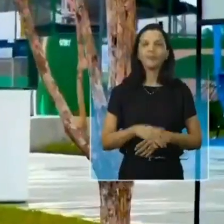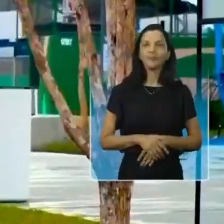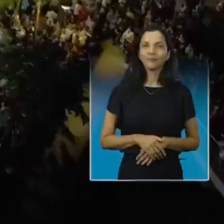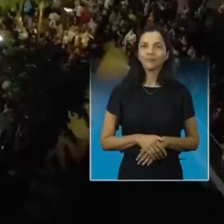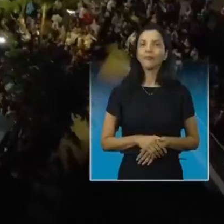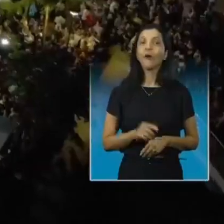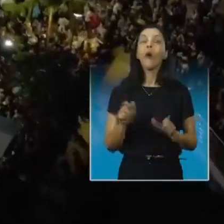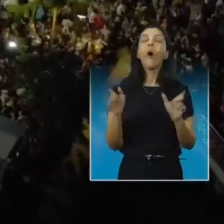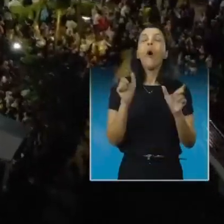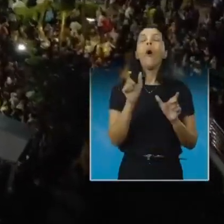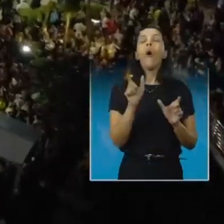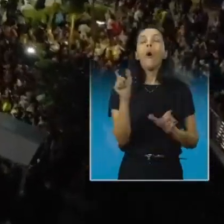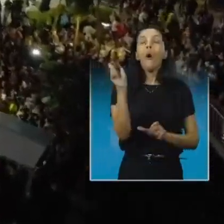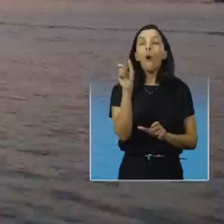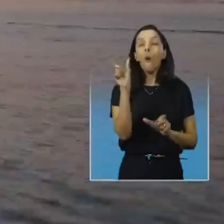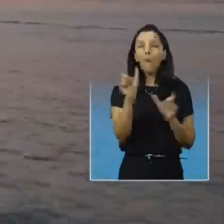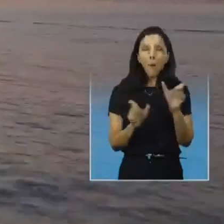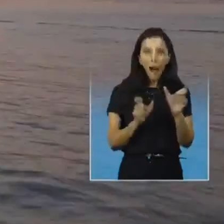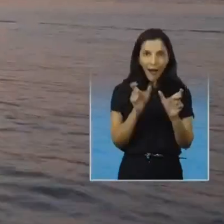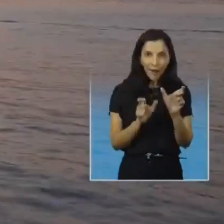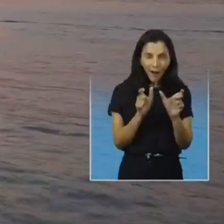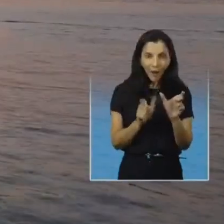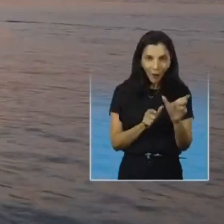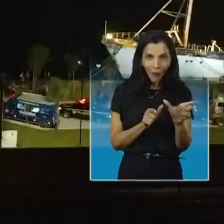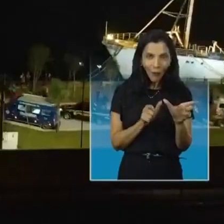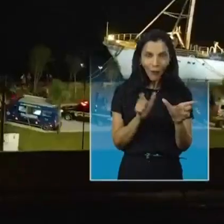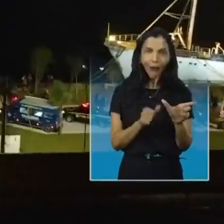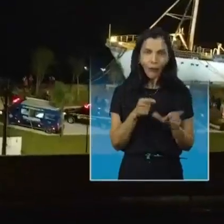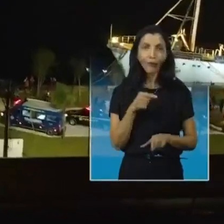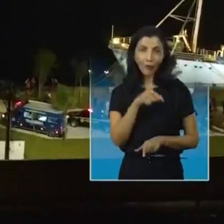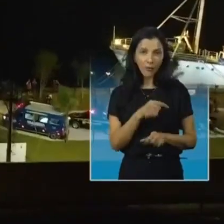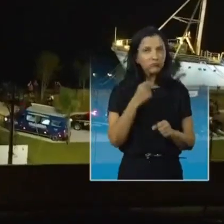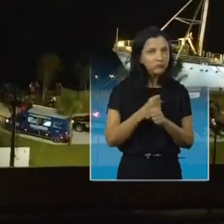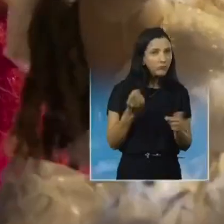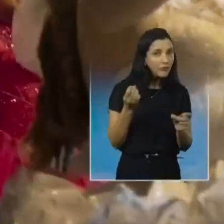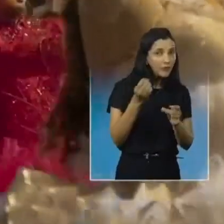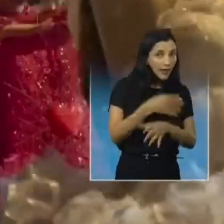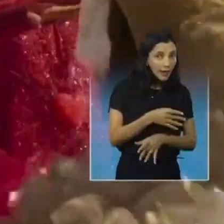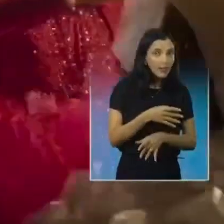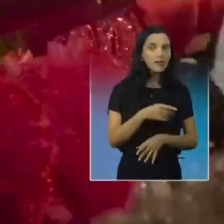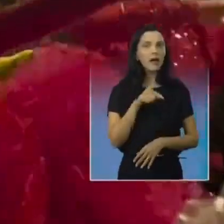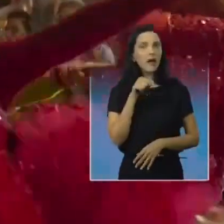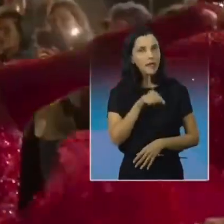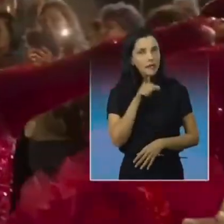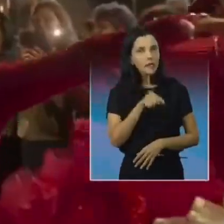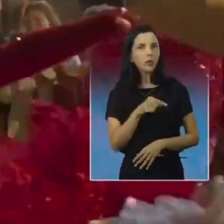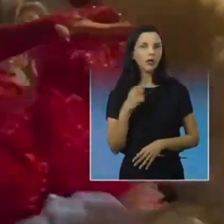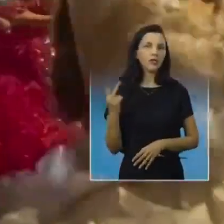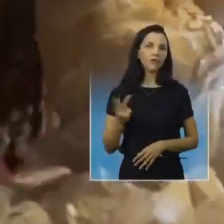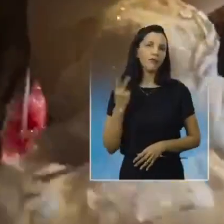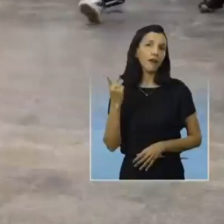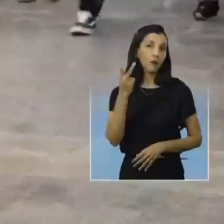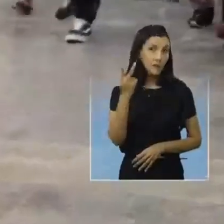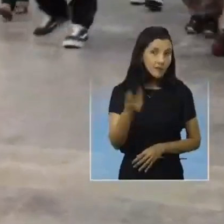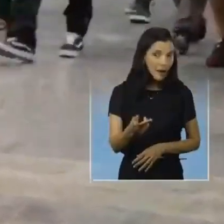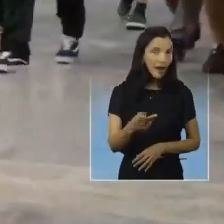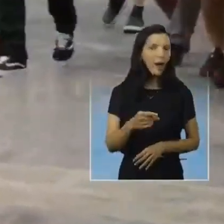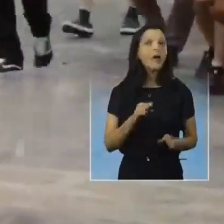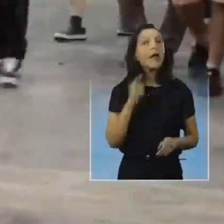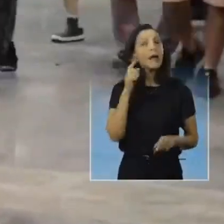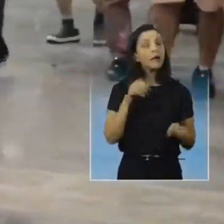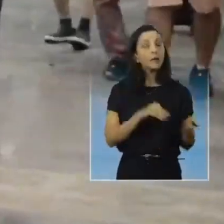Vamos terminar o Parque Valongo, que vai se transformar em um dos pontos turísticos mais valorizados do estado. E finalmente